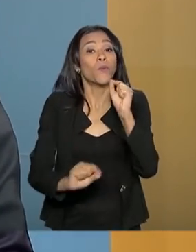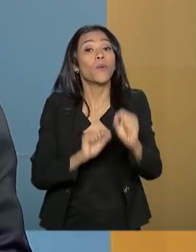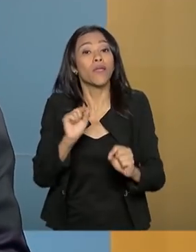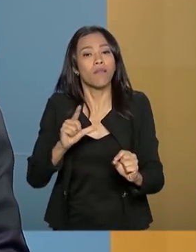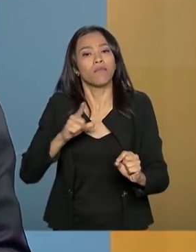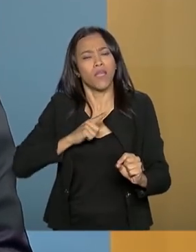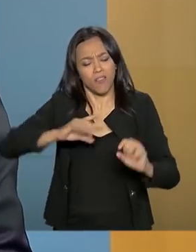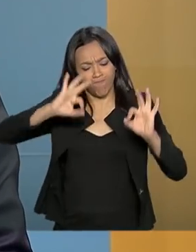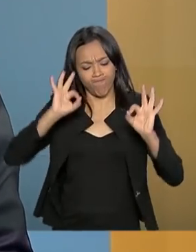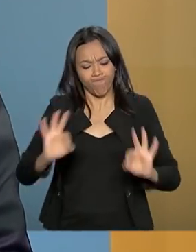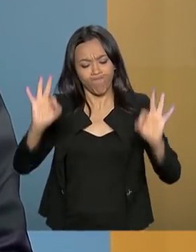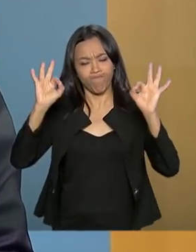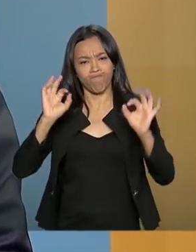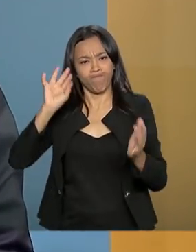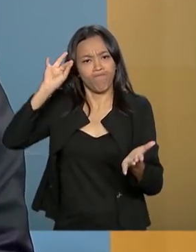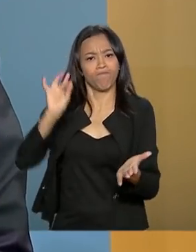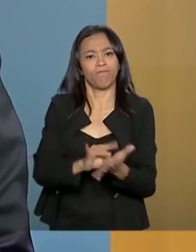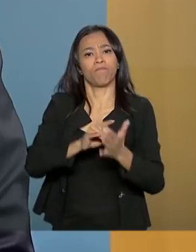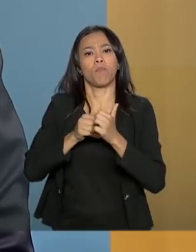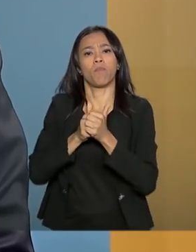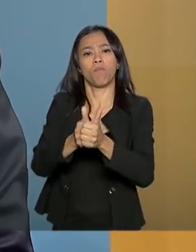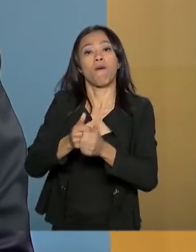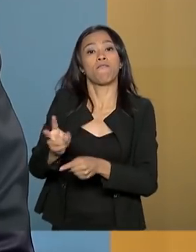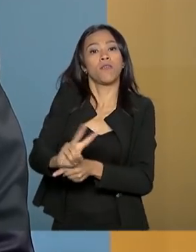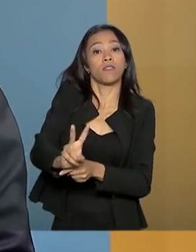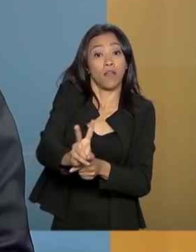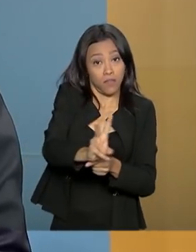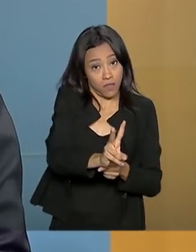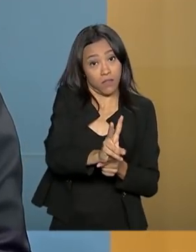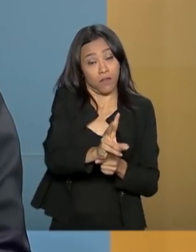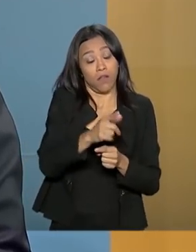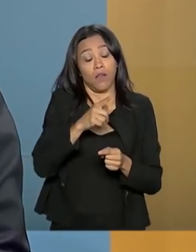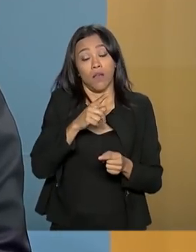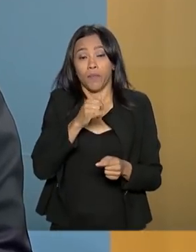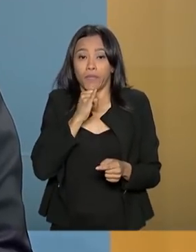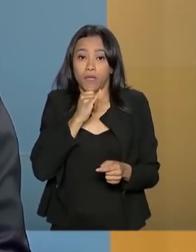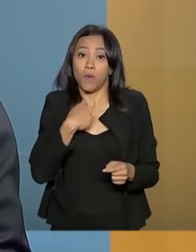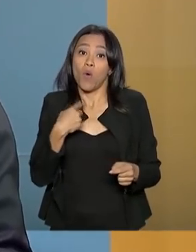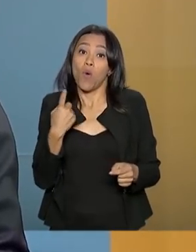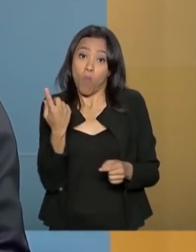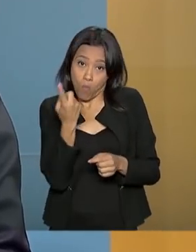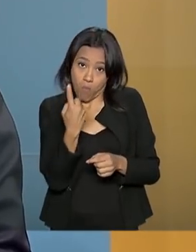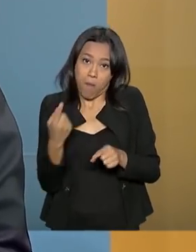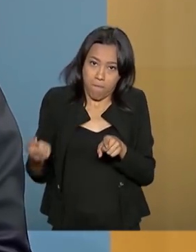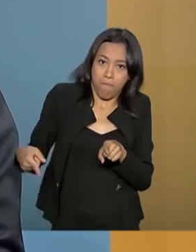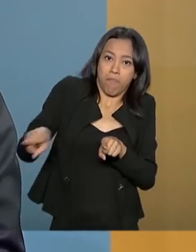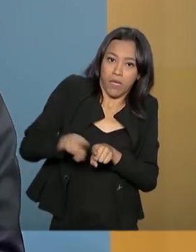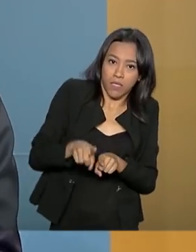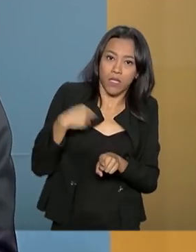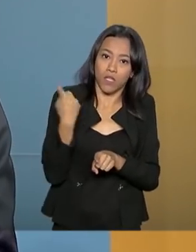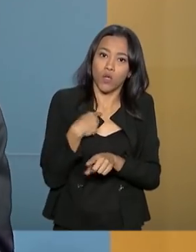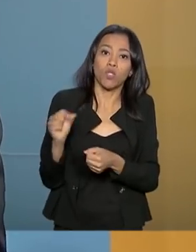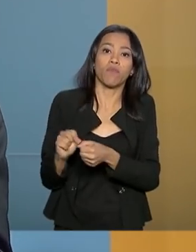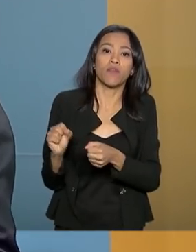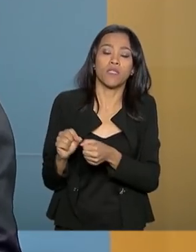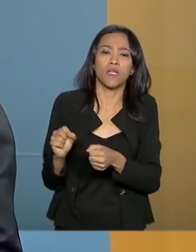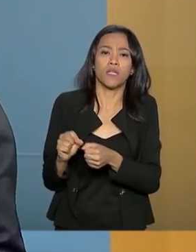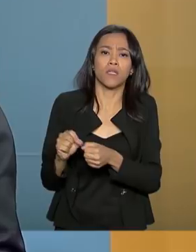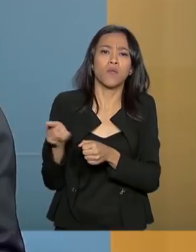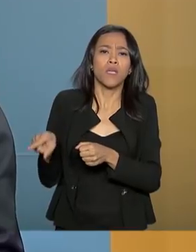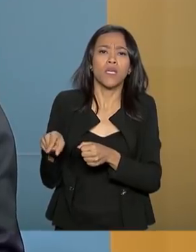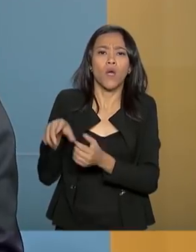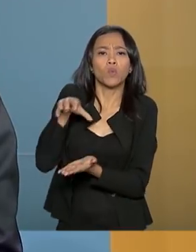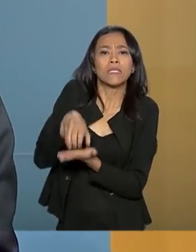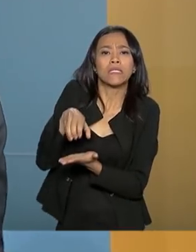fiscalização mais efetiva. Com uma parceria que nós estamos intensificando com o Sensipan, que é o Centro de